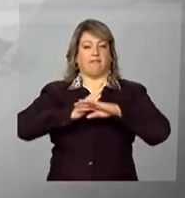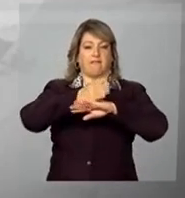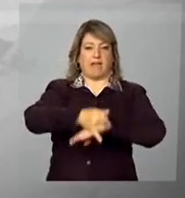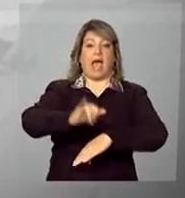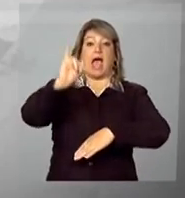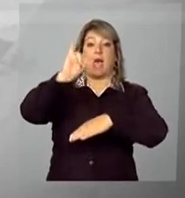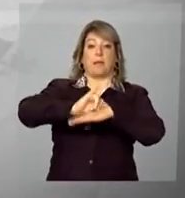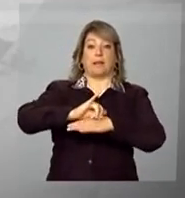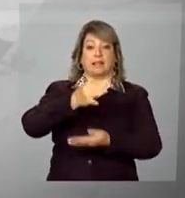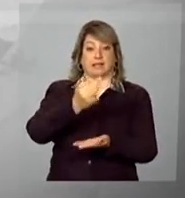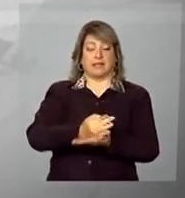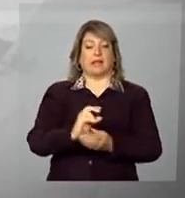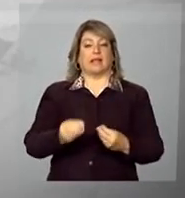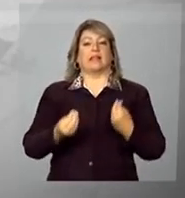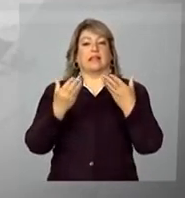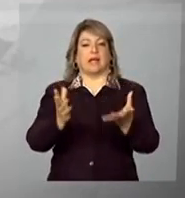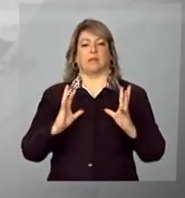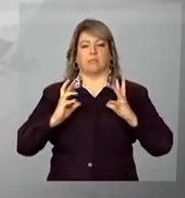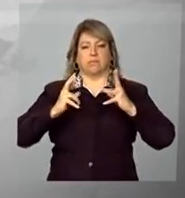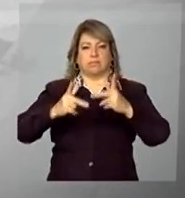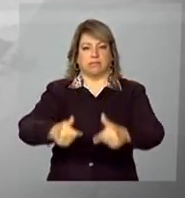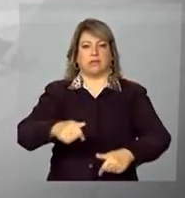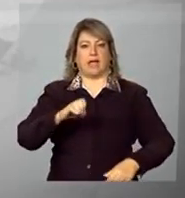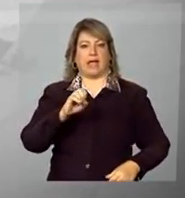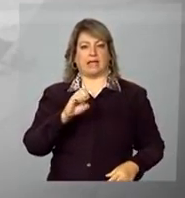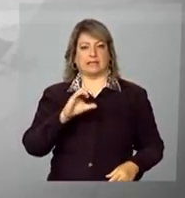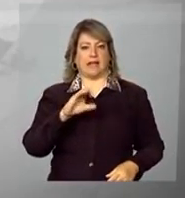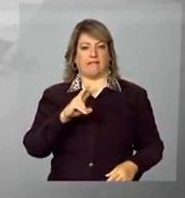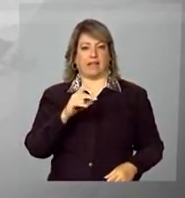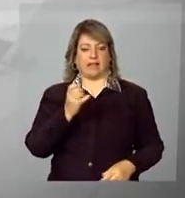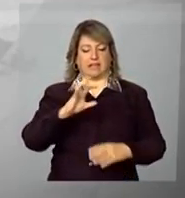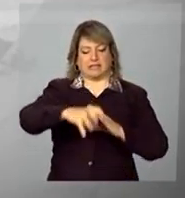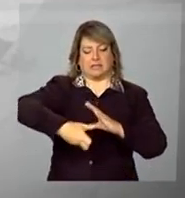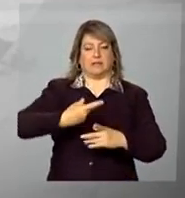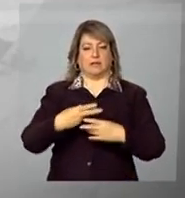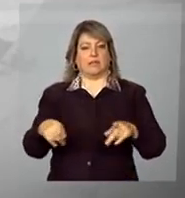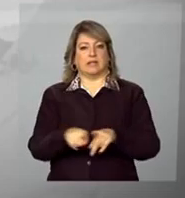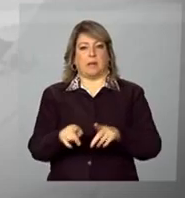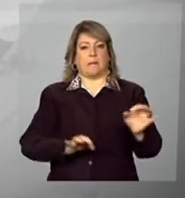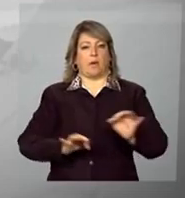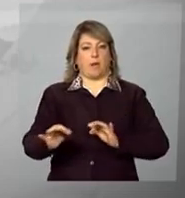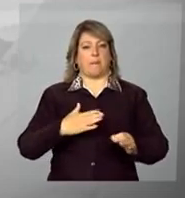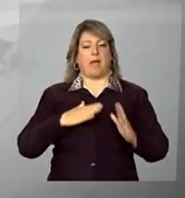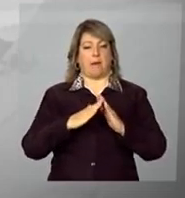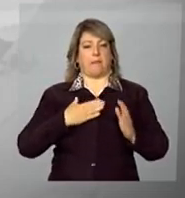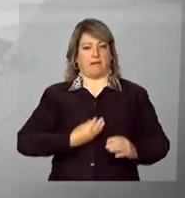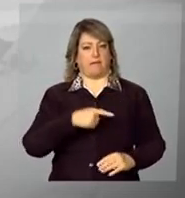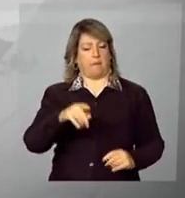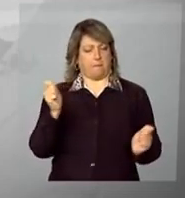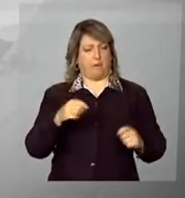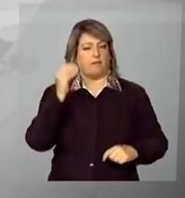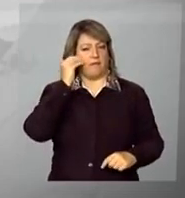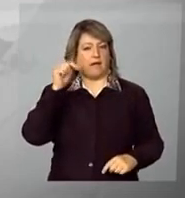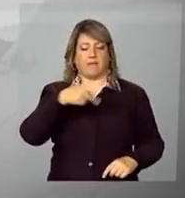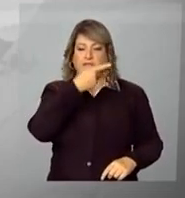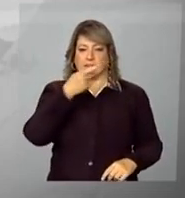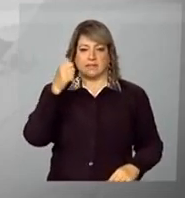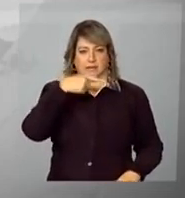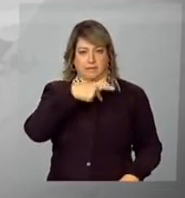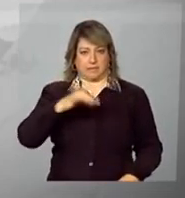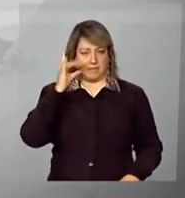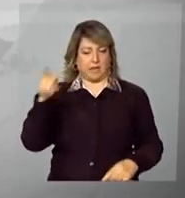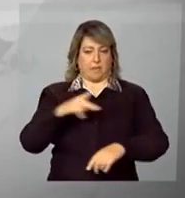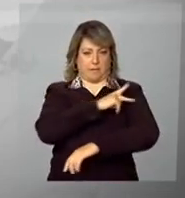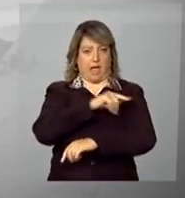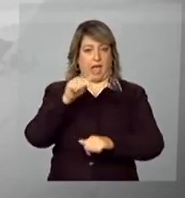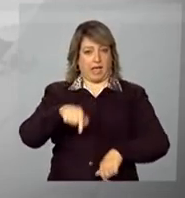retroescavadeiras e apartamentos do programa Minha Casa Minha Vida. Você pode acompanhar ao vivo a visita da presidenta ao